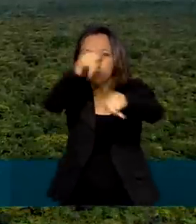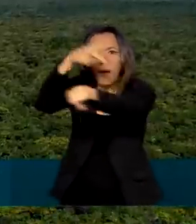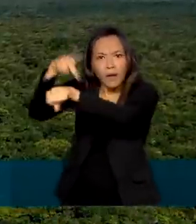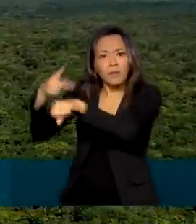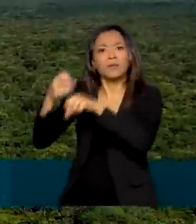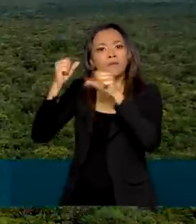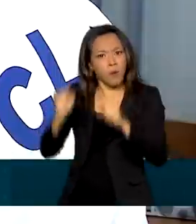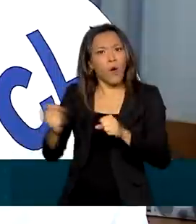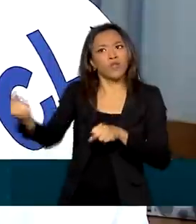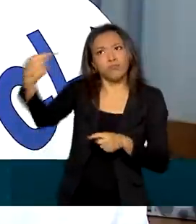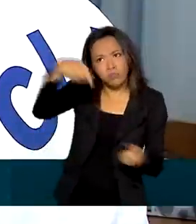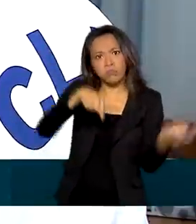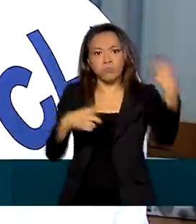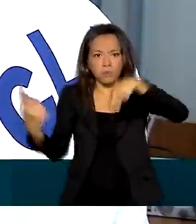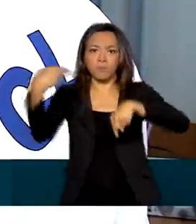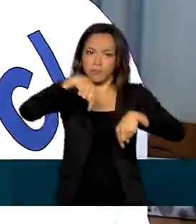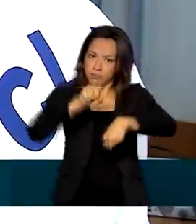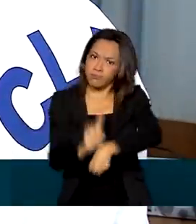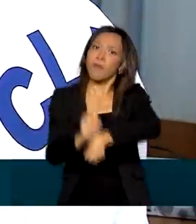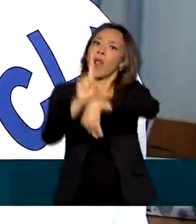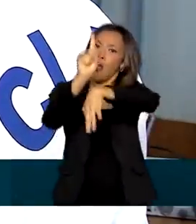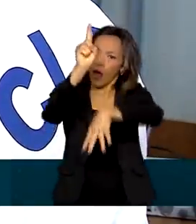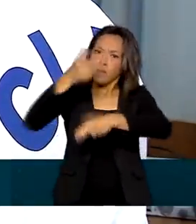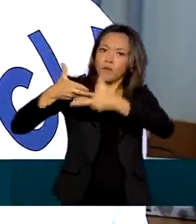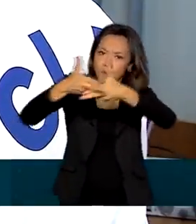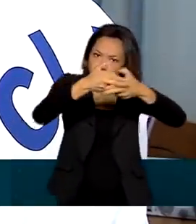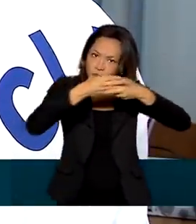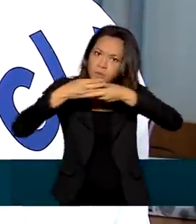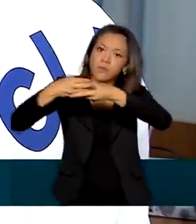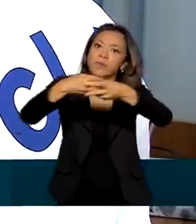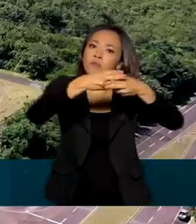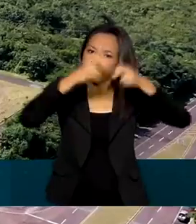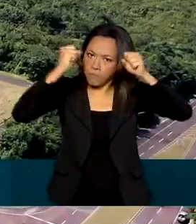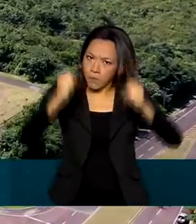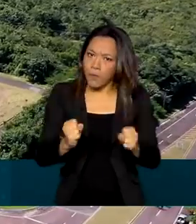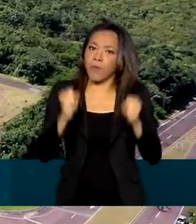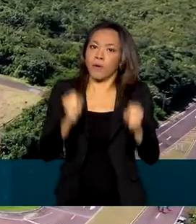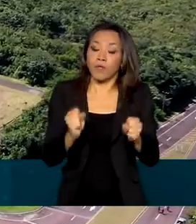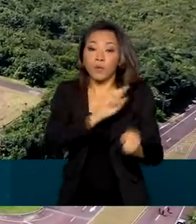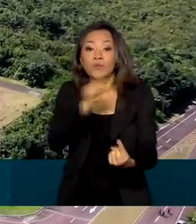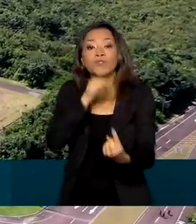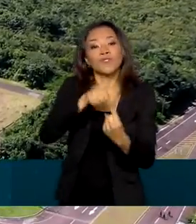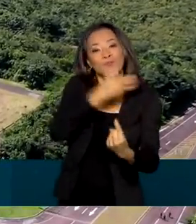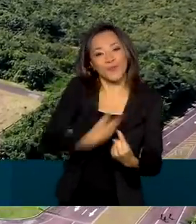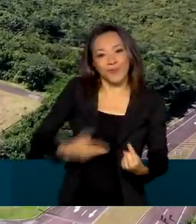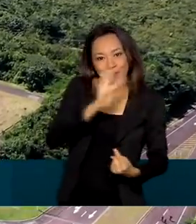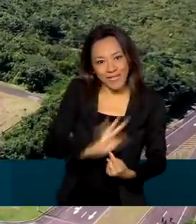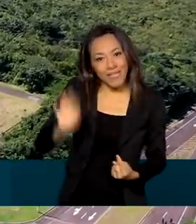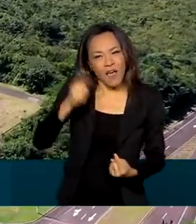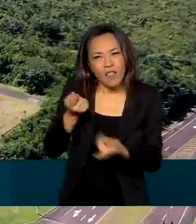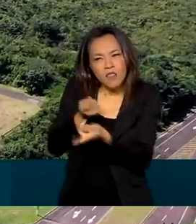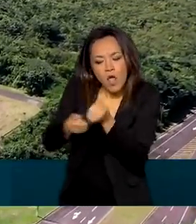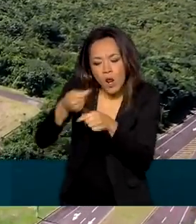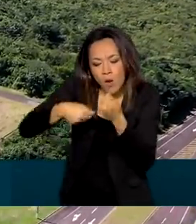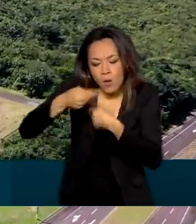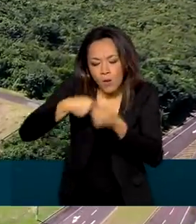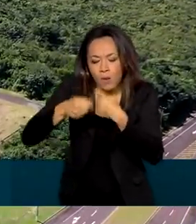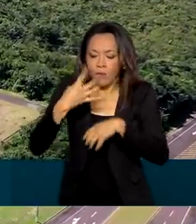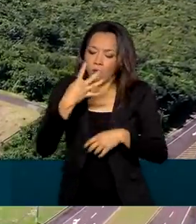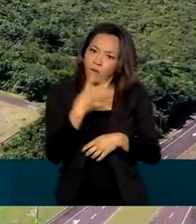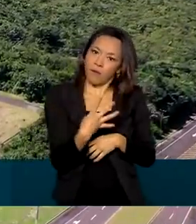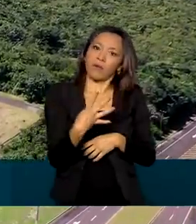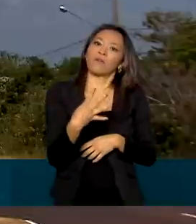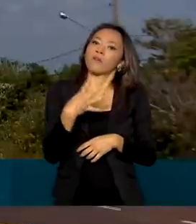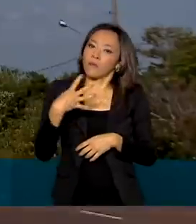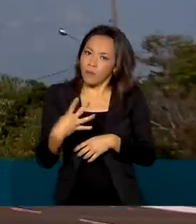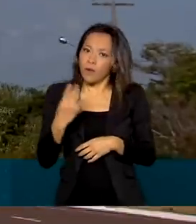lancem satélites a partir da região, a expectativa do governo brasileiro é gerar em negócios 44 bilhões